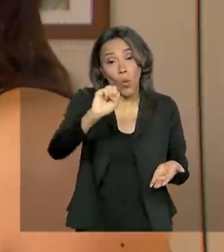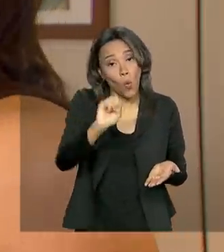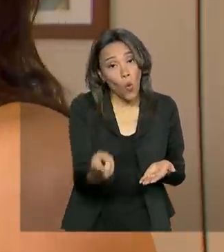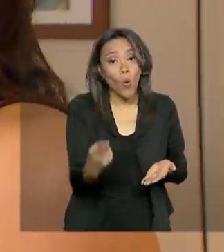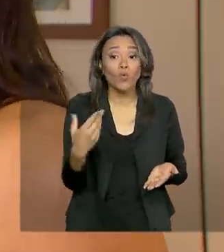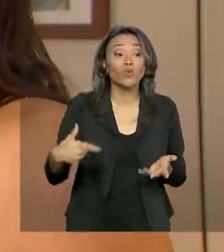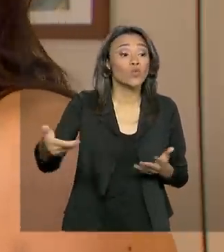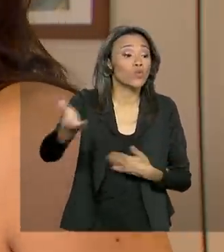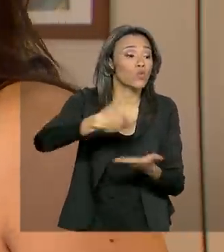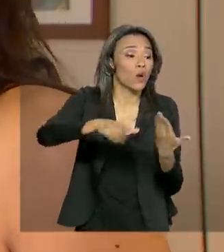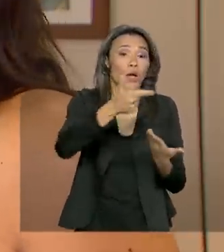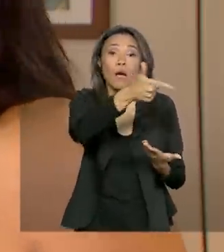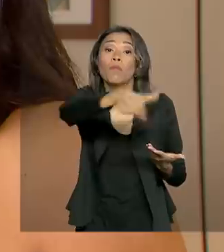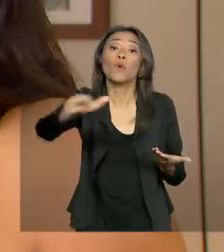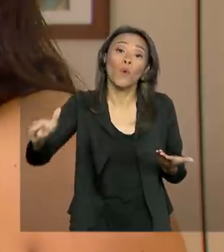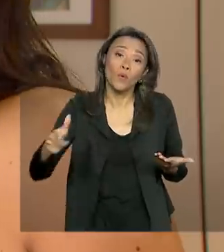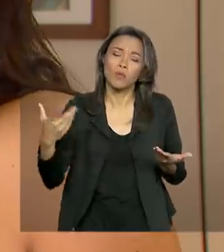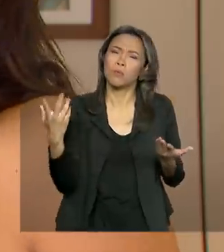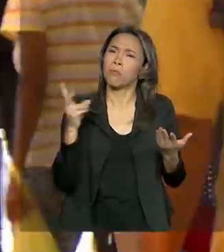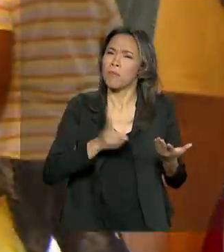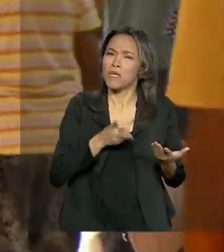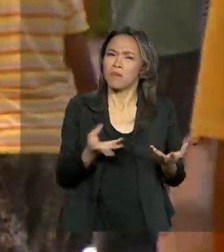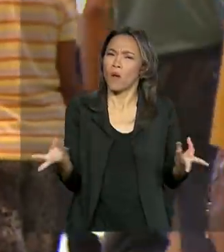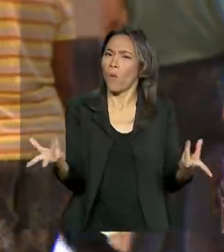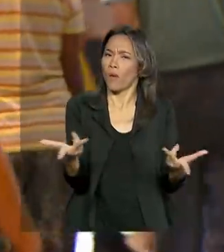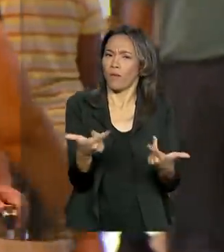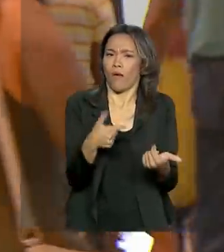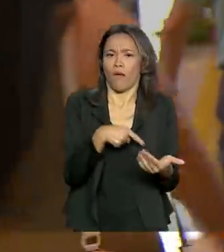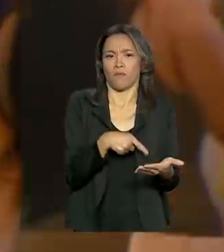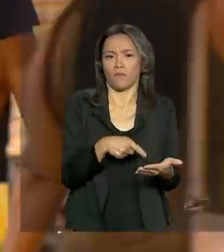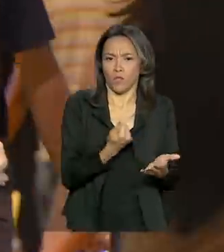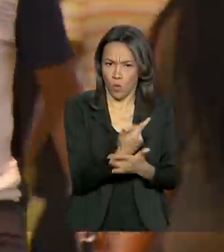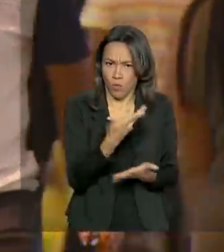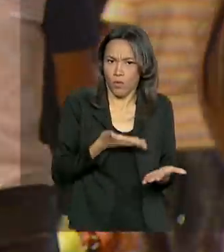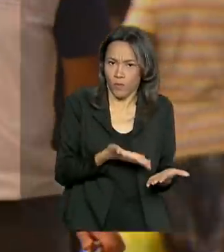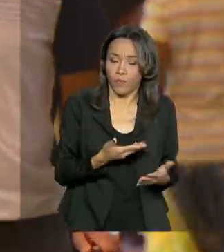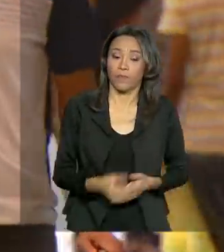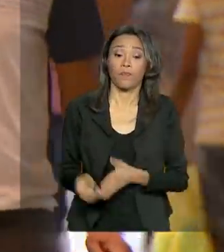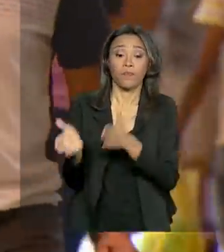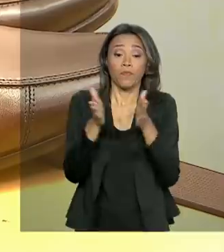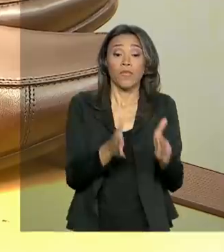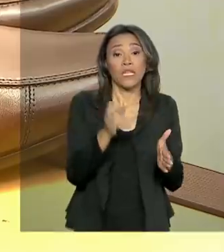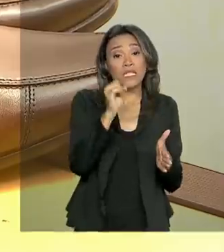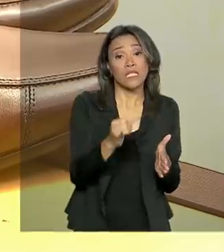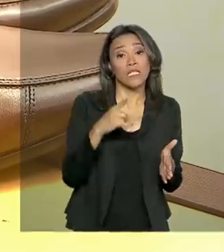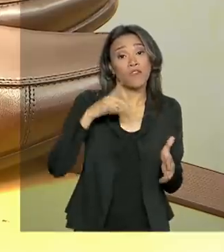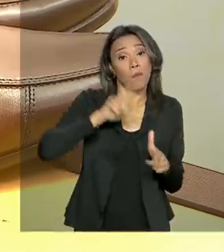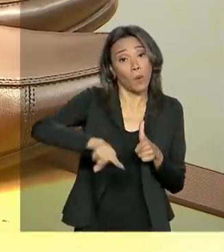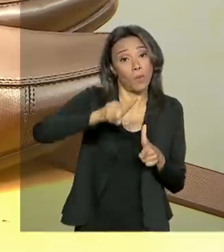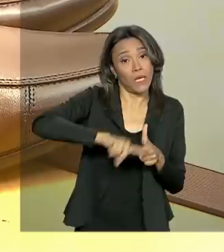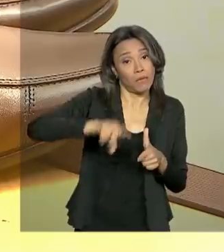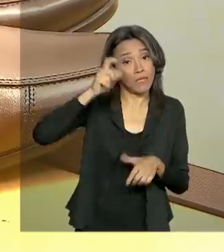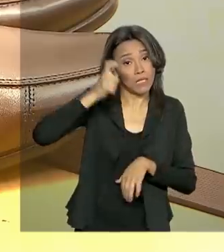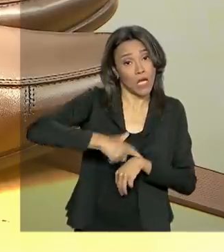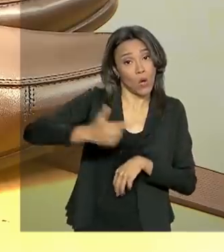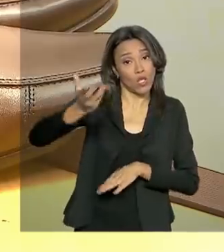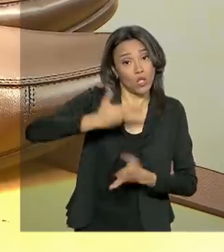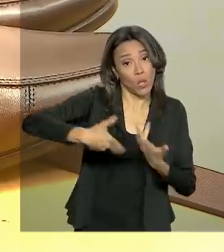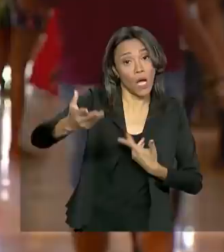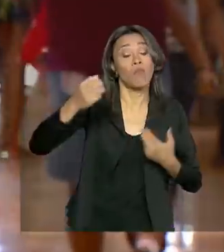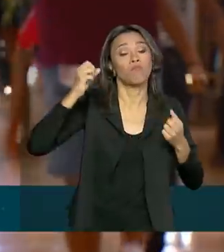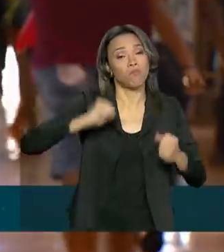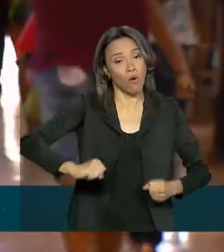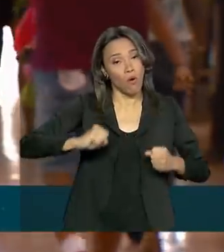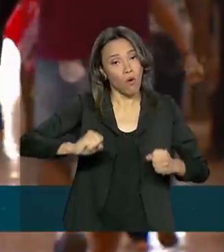então requerer um outro produto da mesma qualidade. O consumidor que tiver problemas na hora de trocar um produto pode acionar o